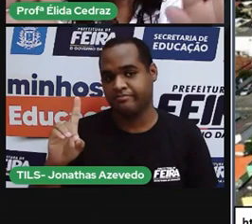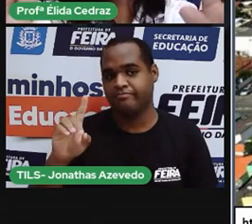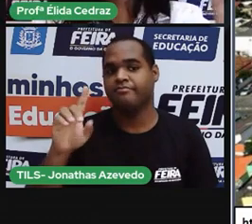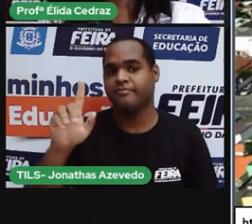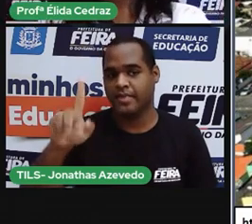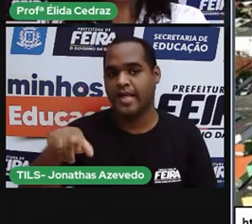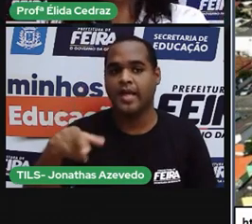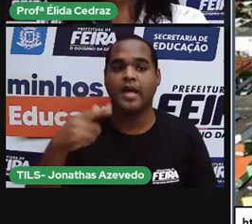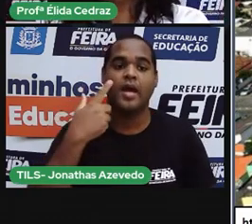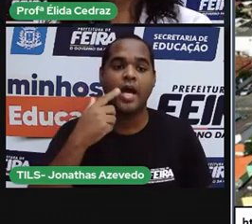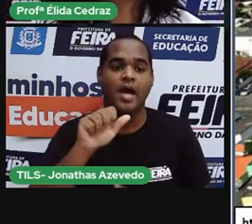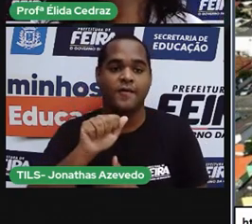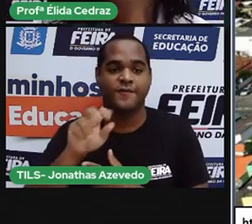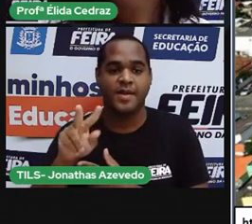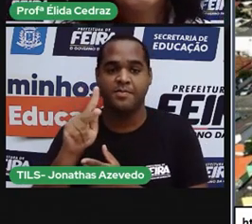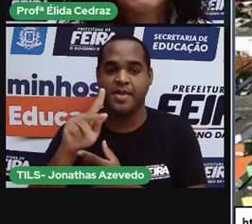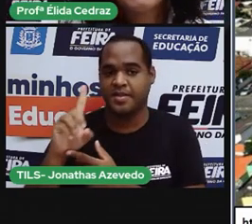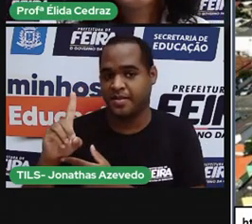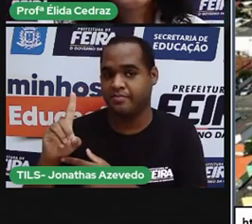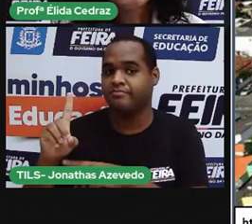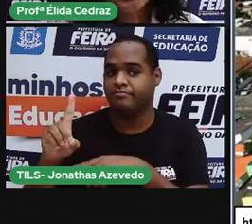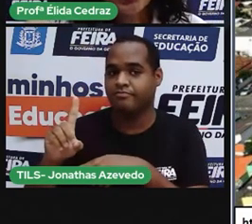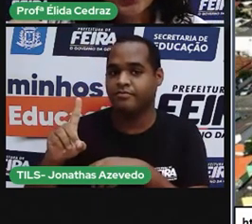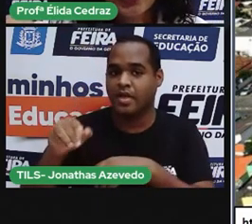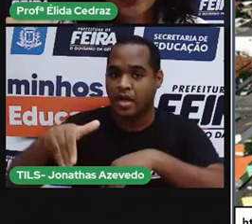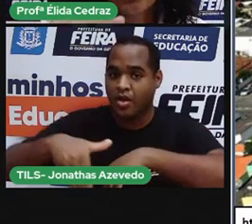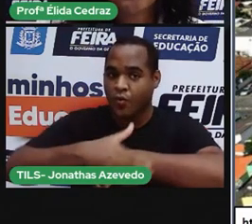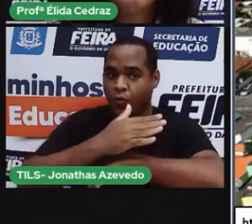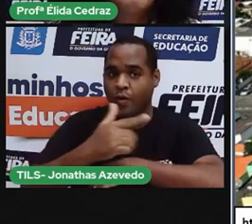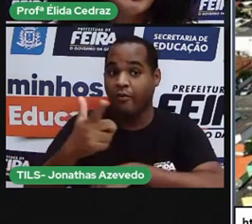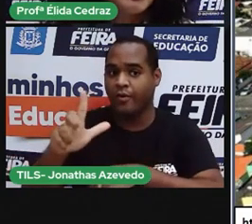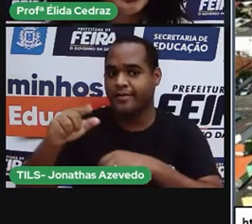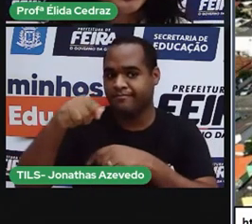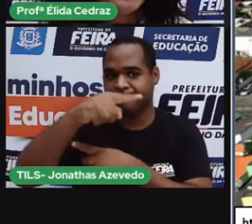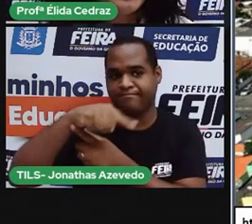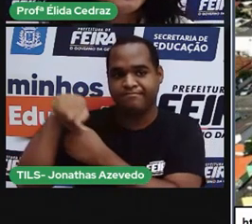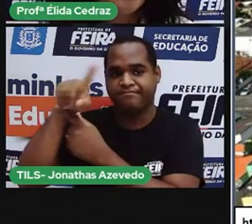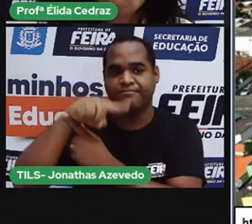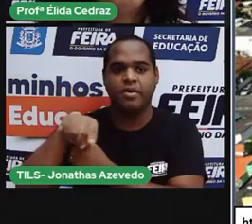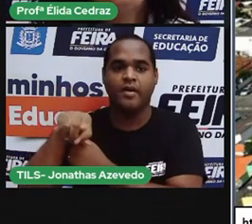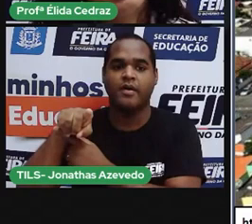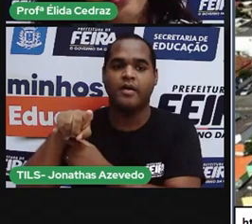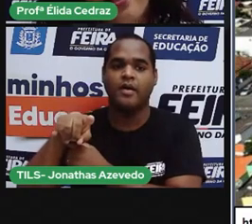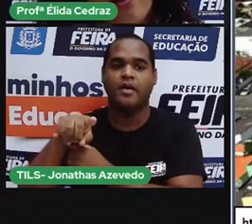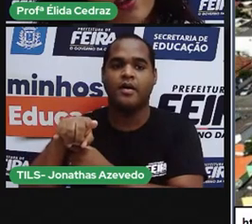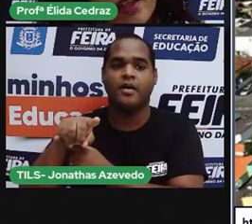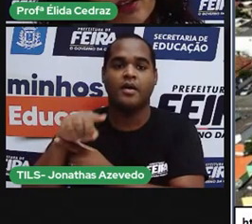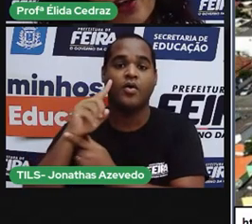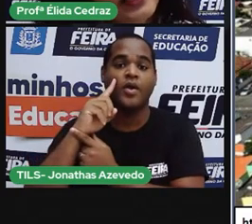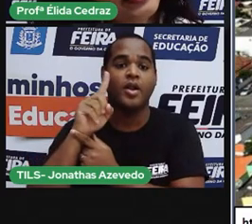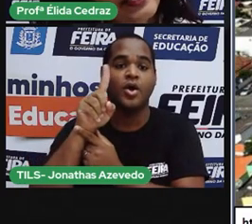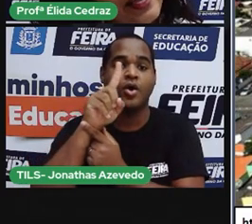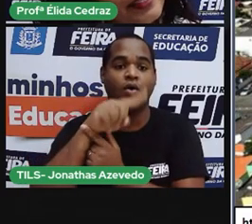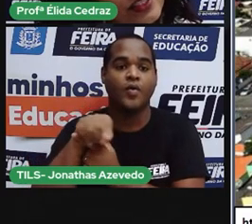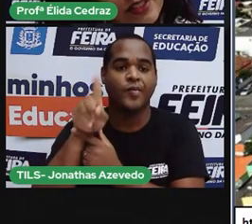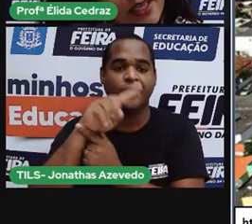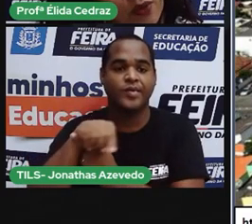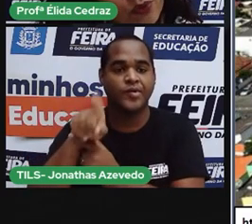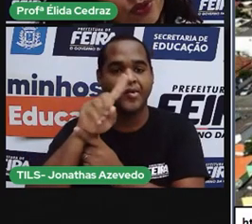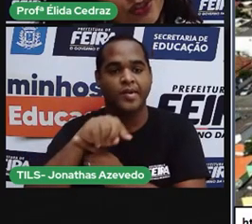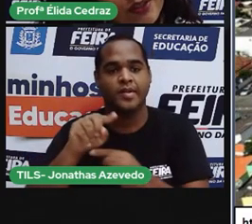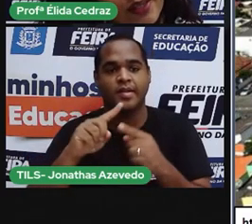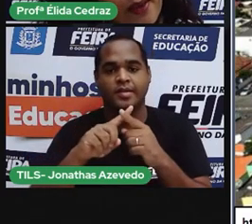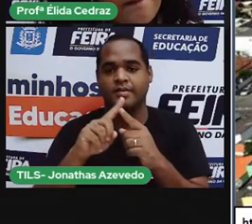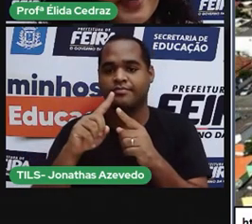reta bem profunda, essa duro circo a gente conhece como a rotatória da casa de